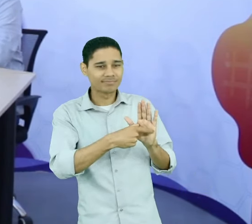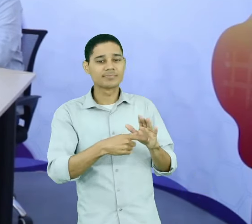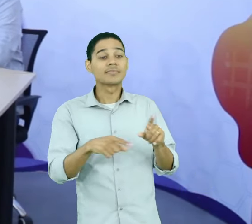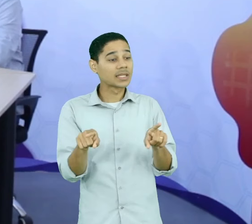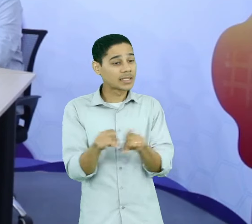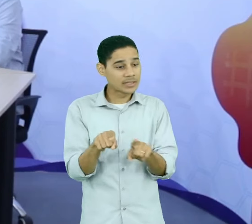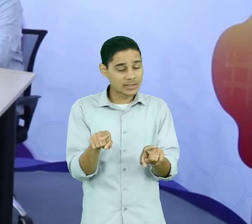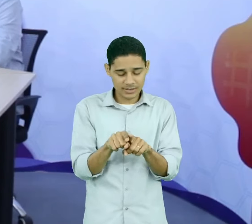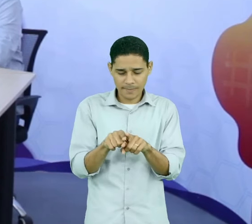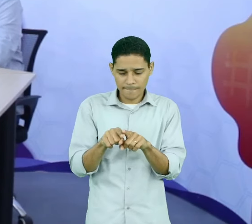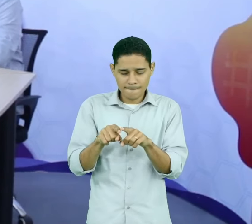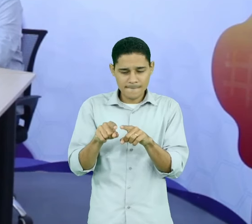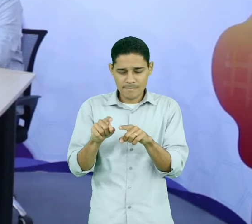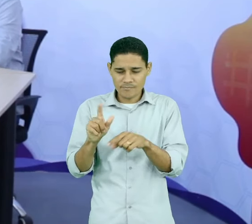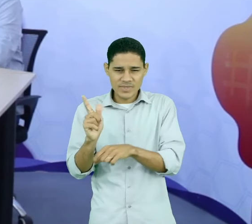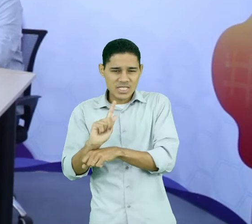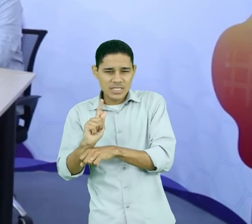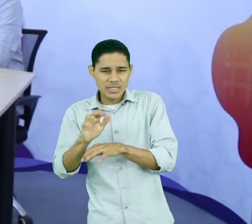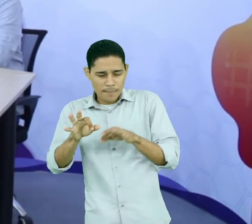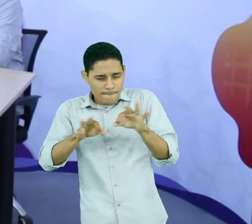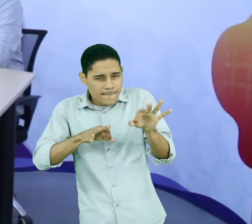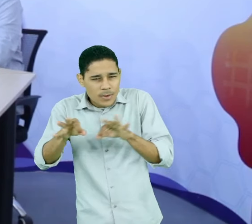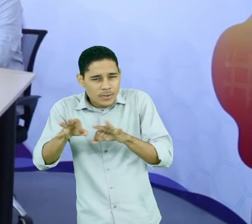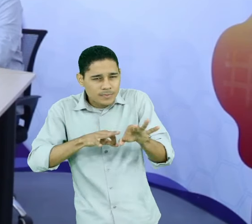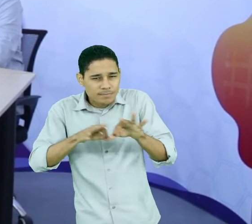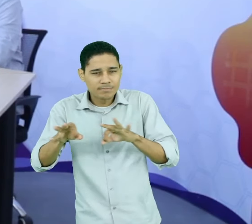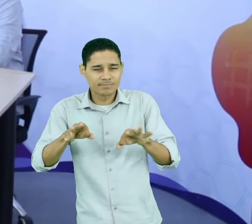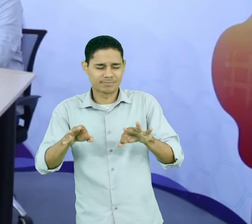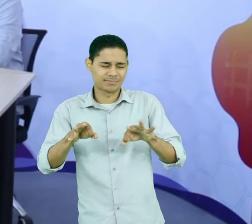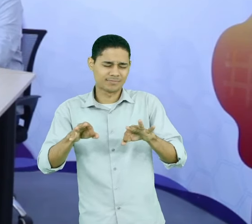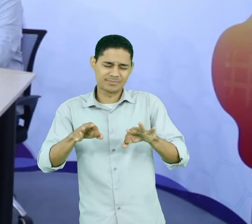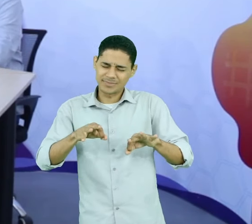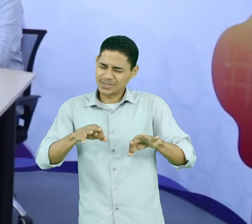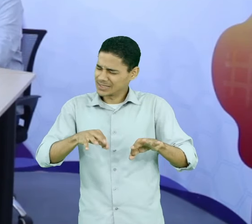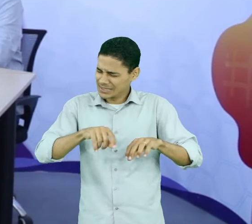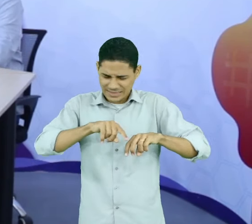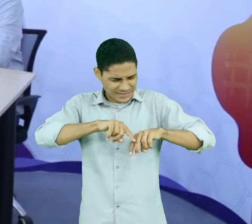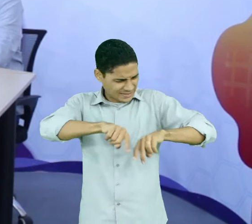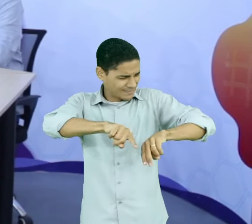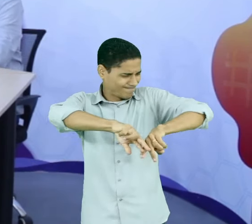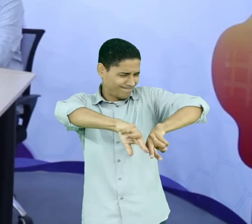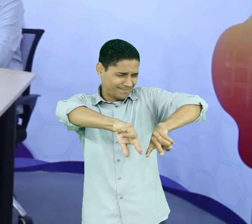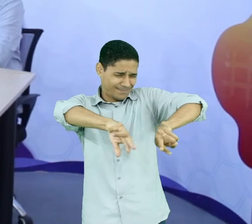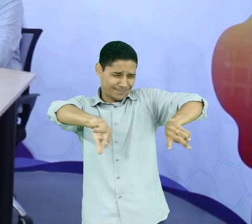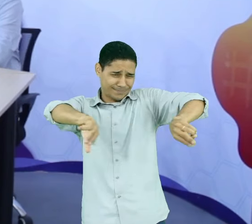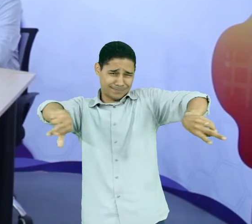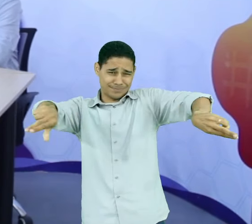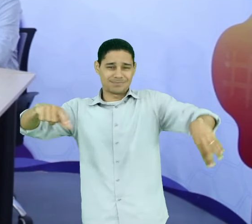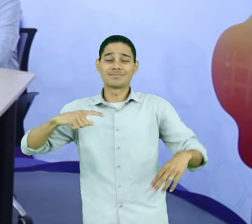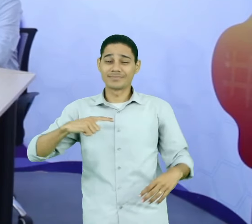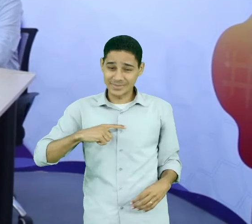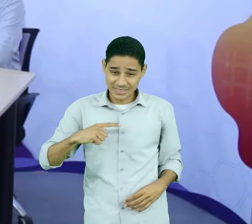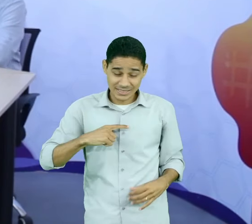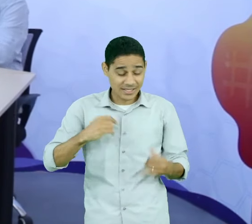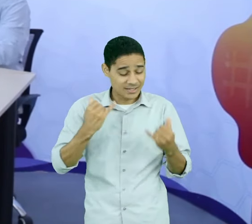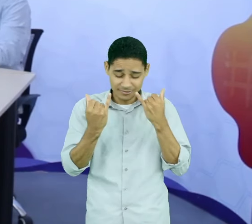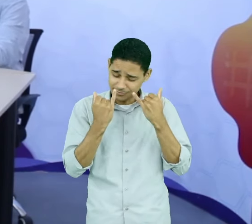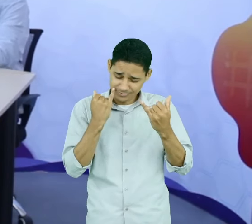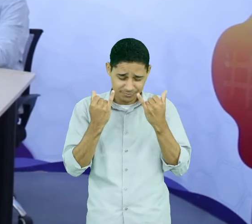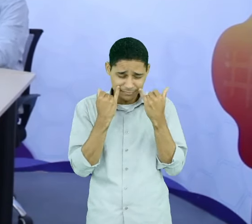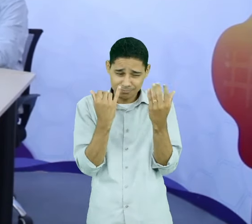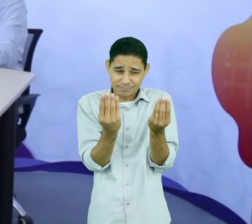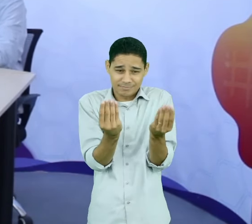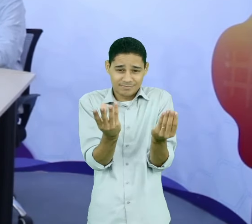projetos. Isso aí é um amplo universo, uma gama de informação que